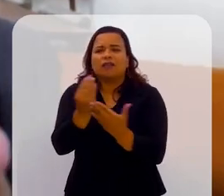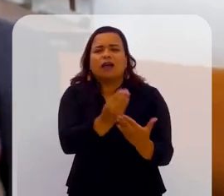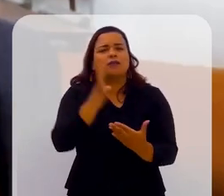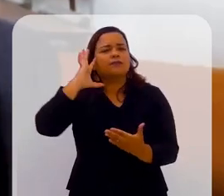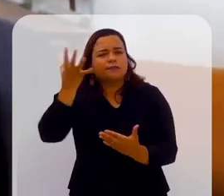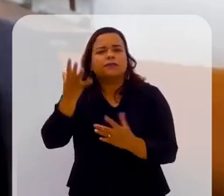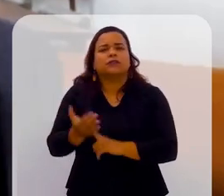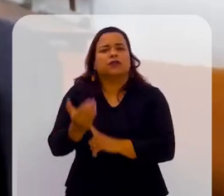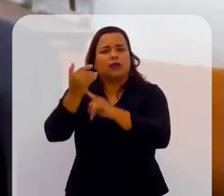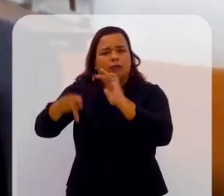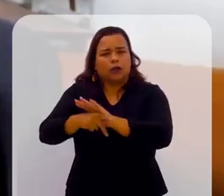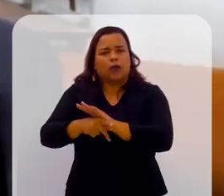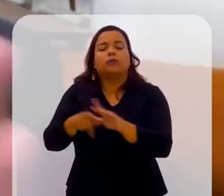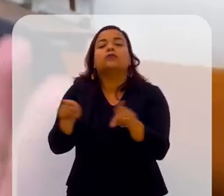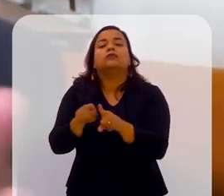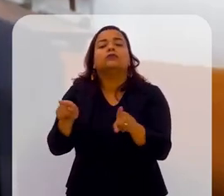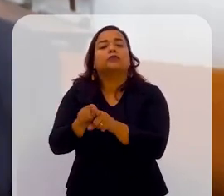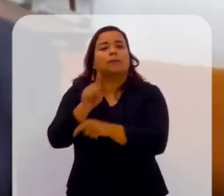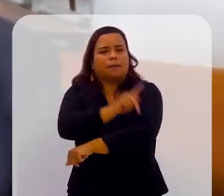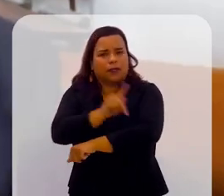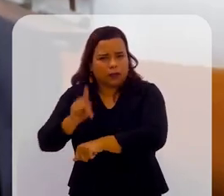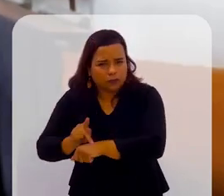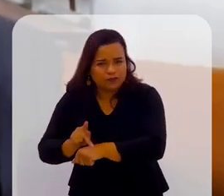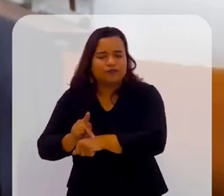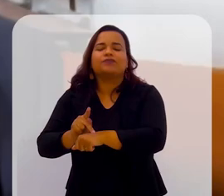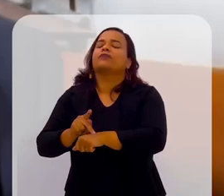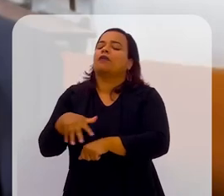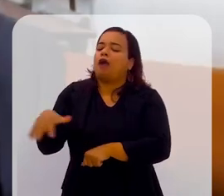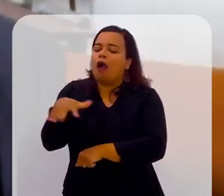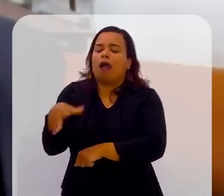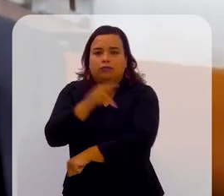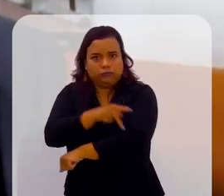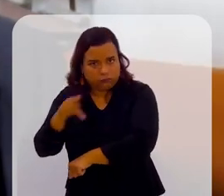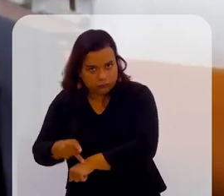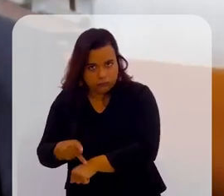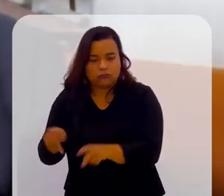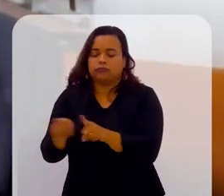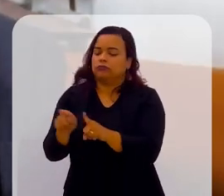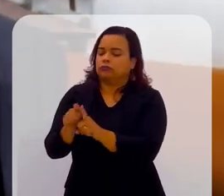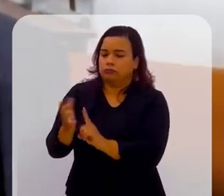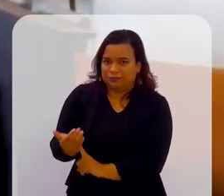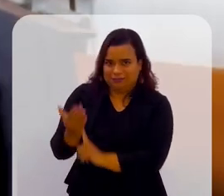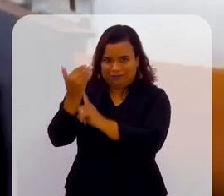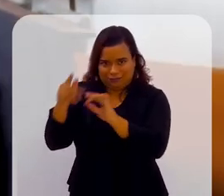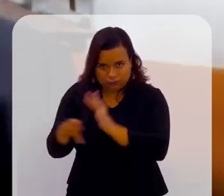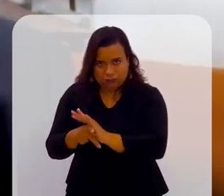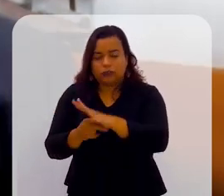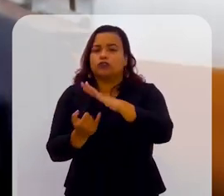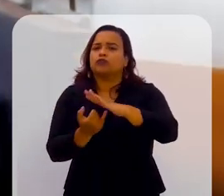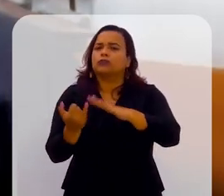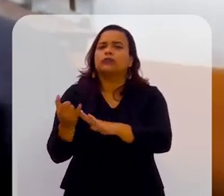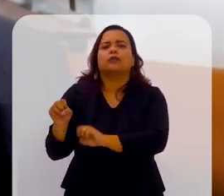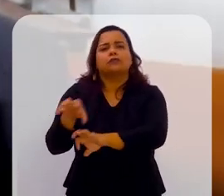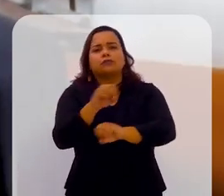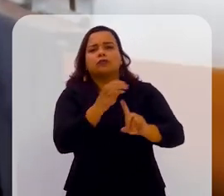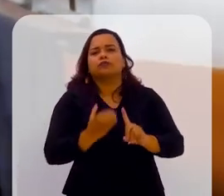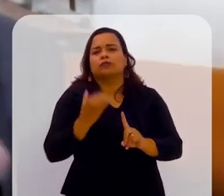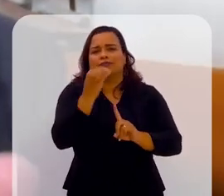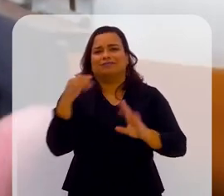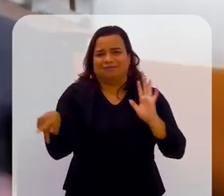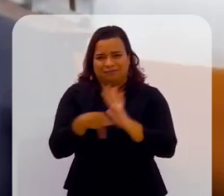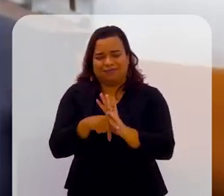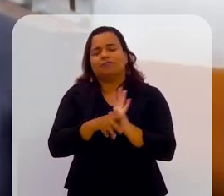e pedagogia. Então, juntava lá parte pedagógica e tecnológica para instituições de ensino superior.